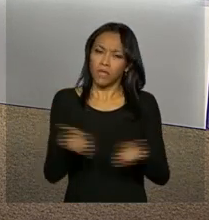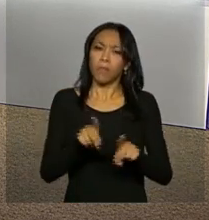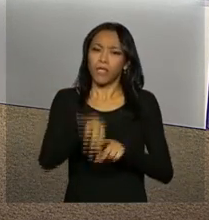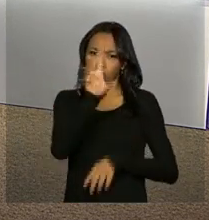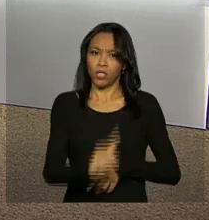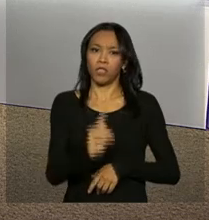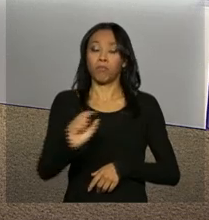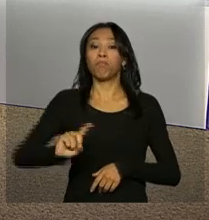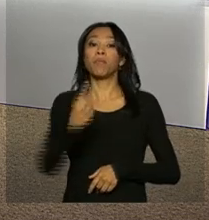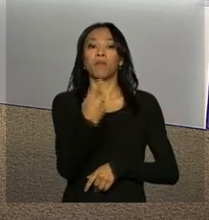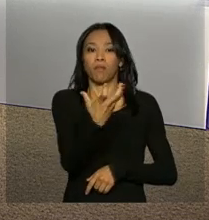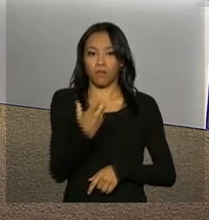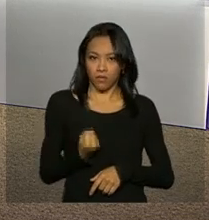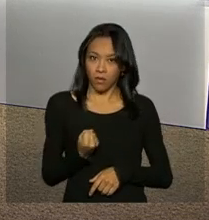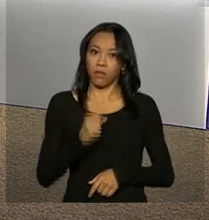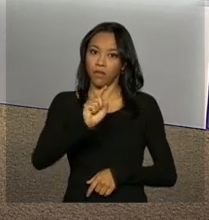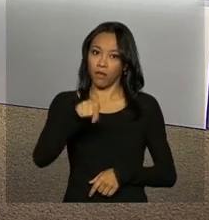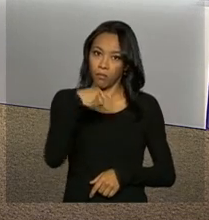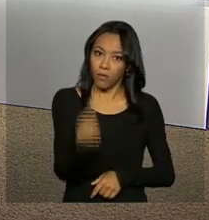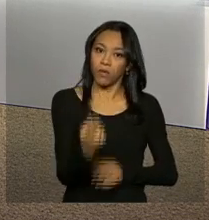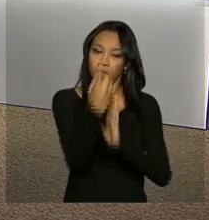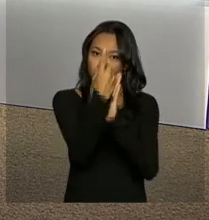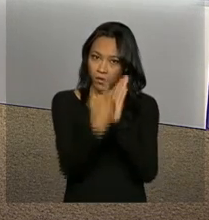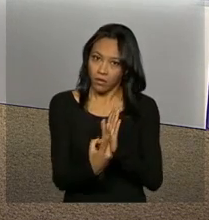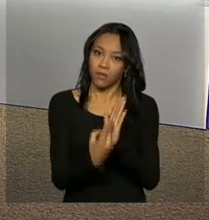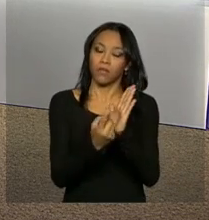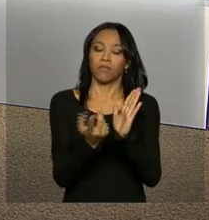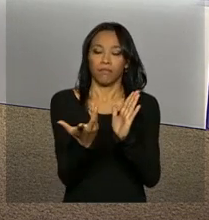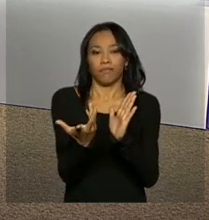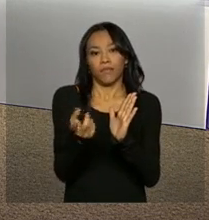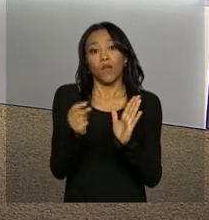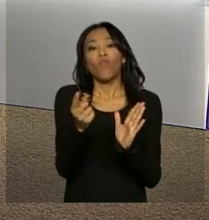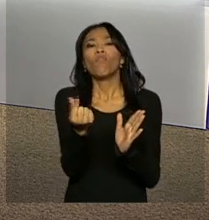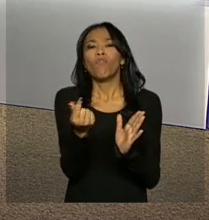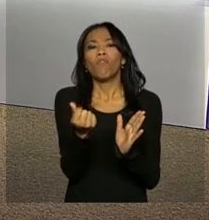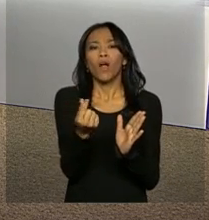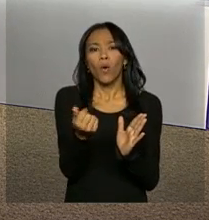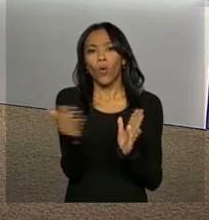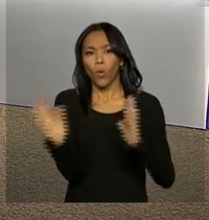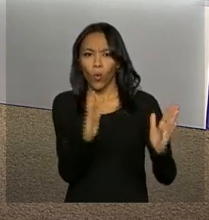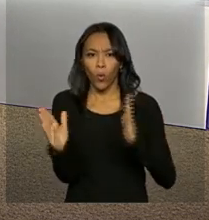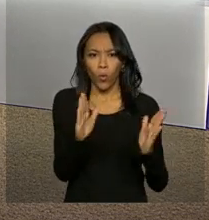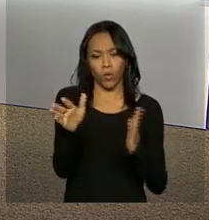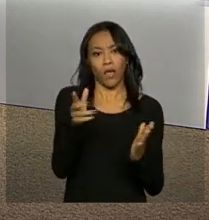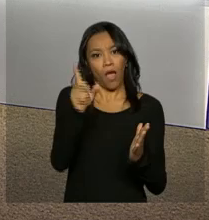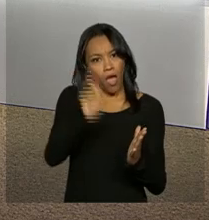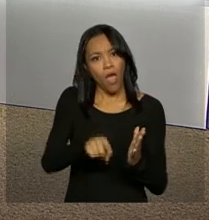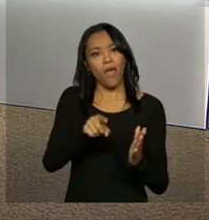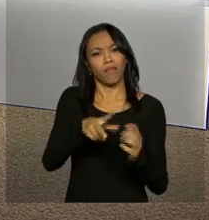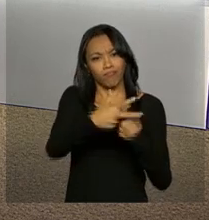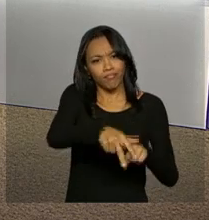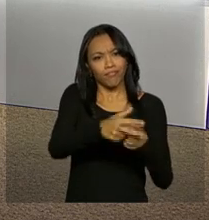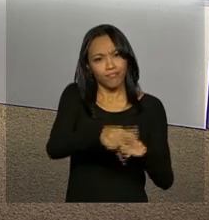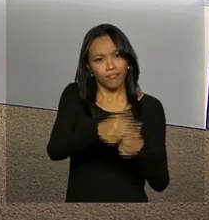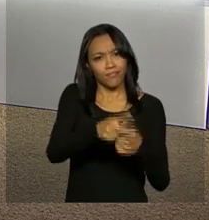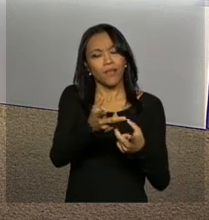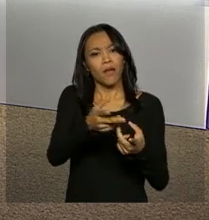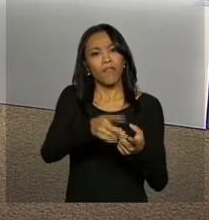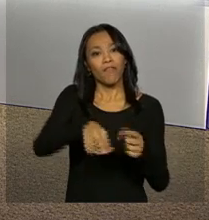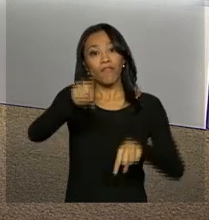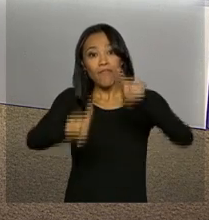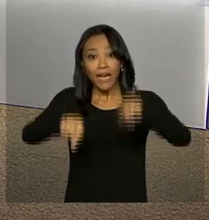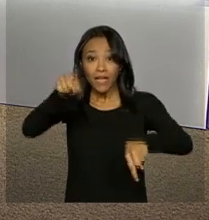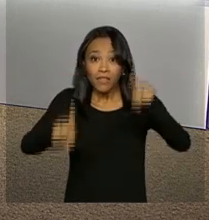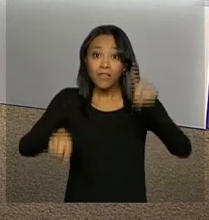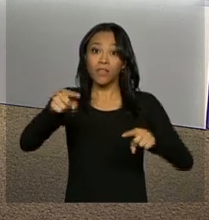pagas pela ordem de entrega da declaração do Imposto de Renda. Os valores das restituições são corrigidos pela variação